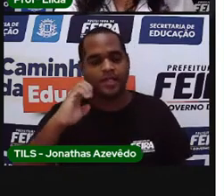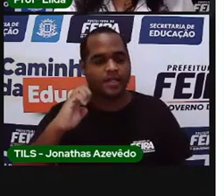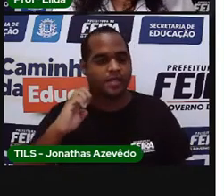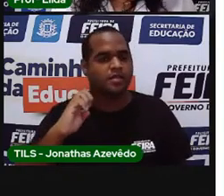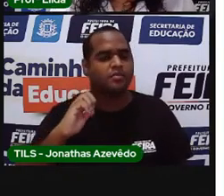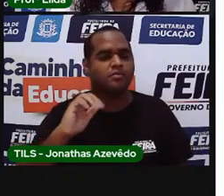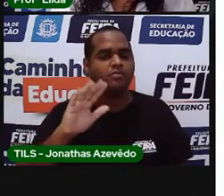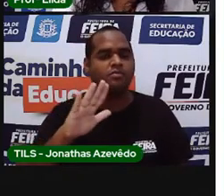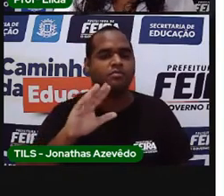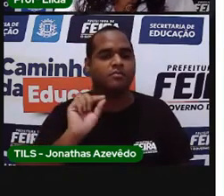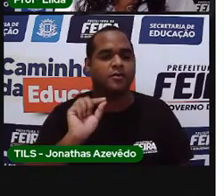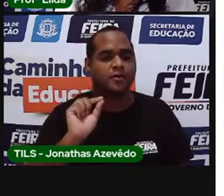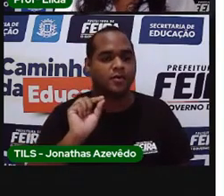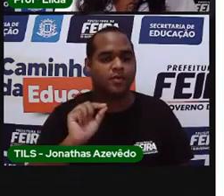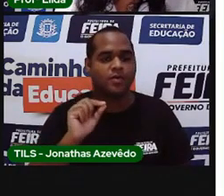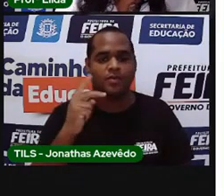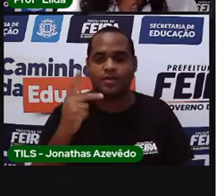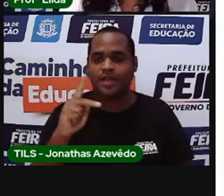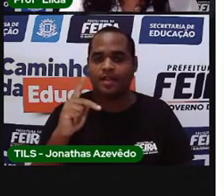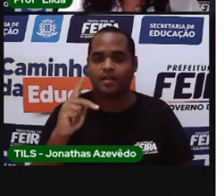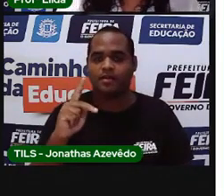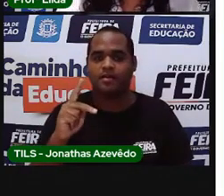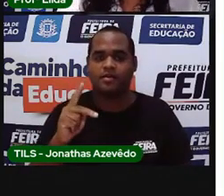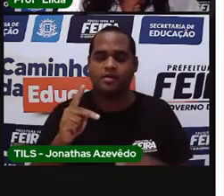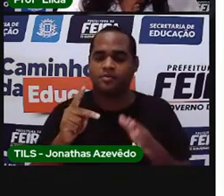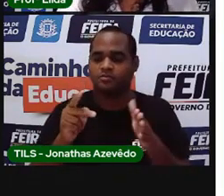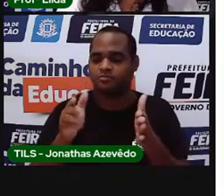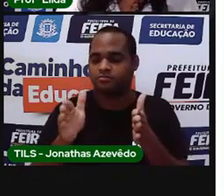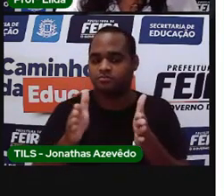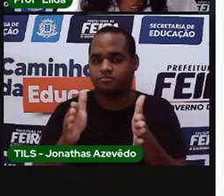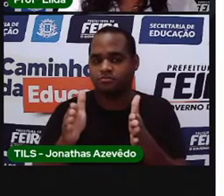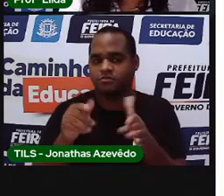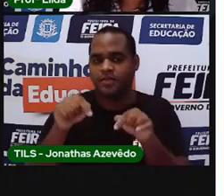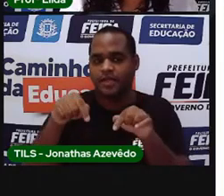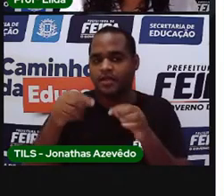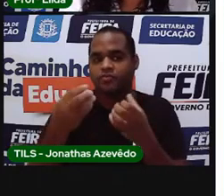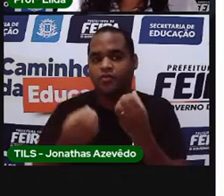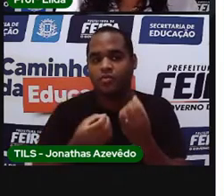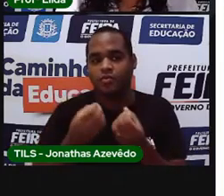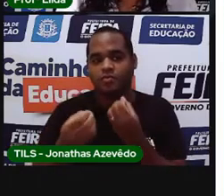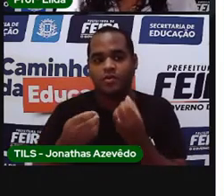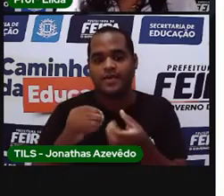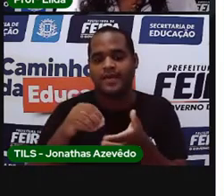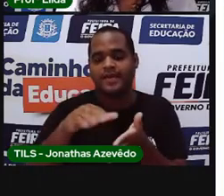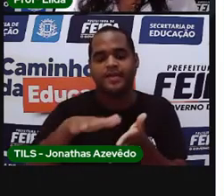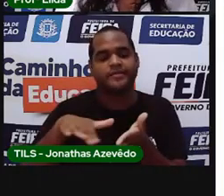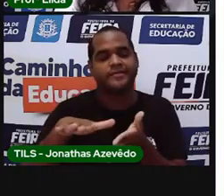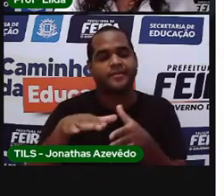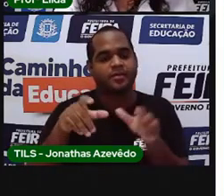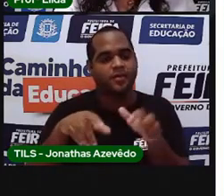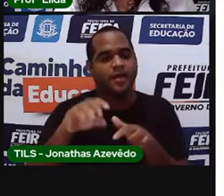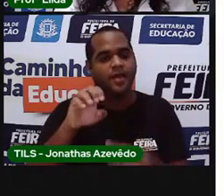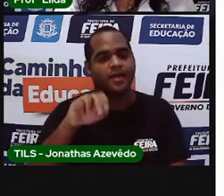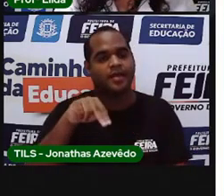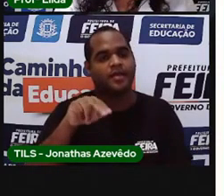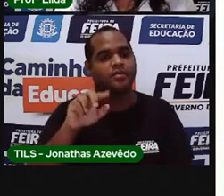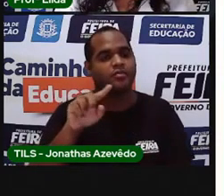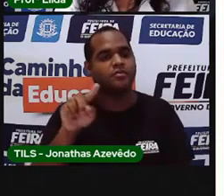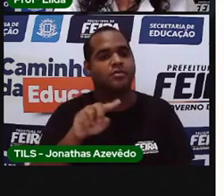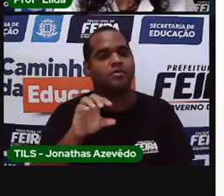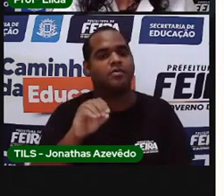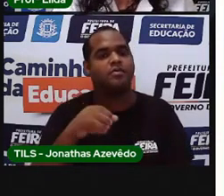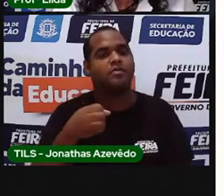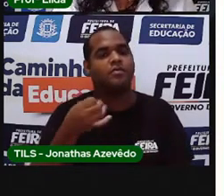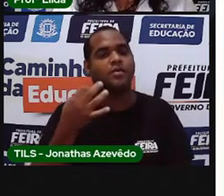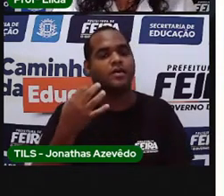o espaço que Enzo ocupa? Qual é a posição que Enzo ocupa?